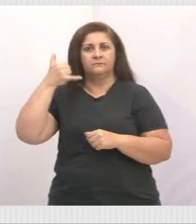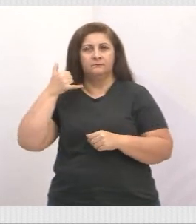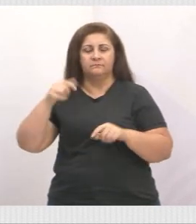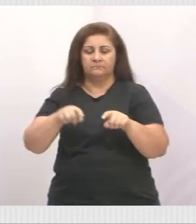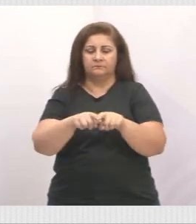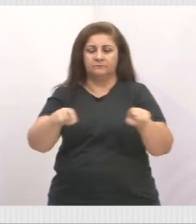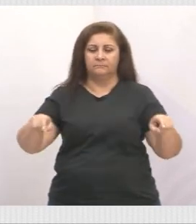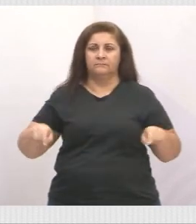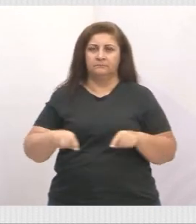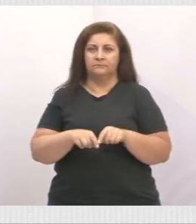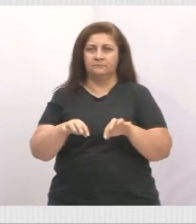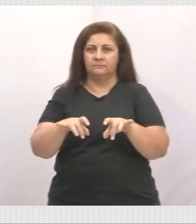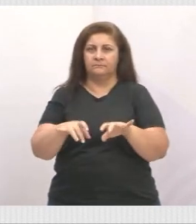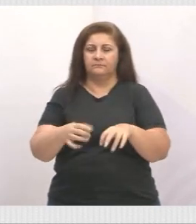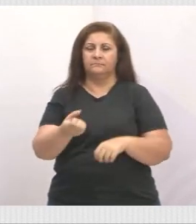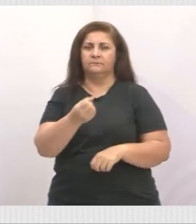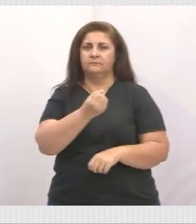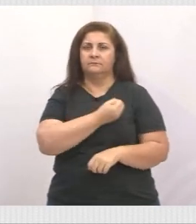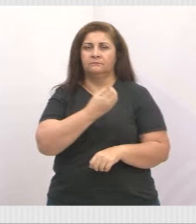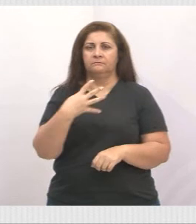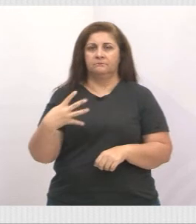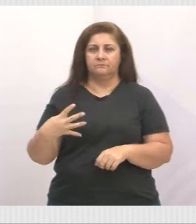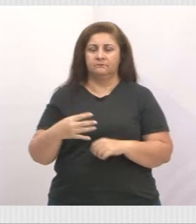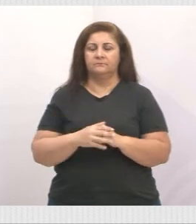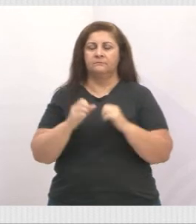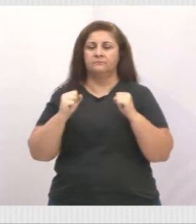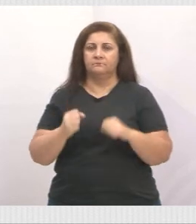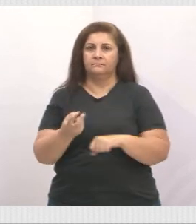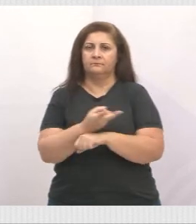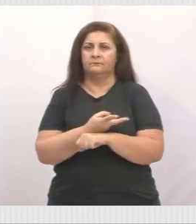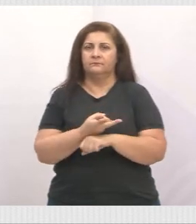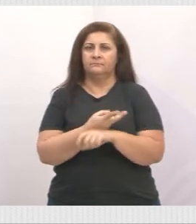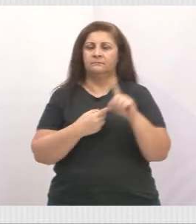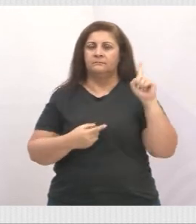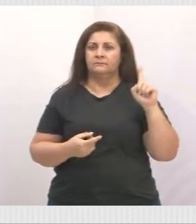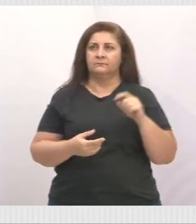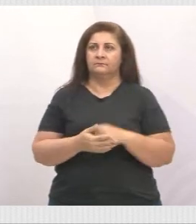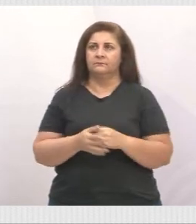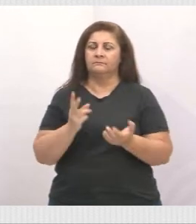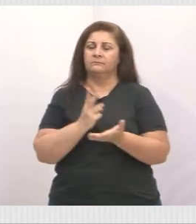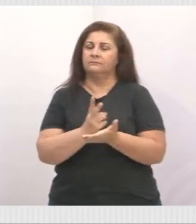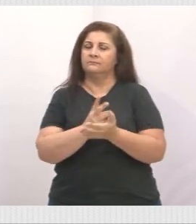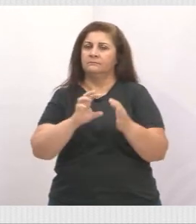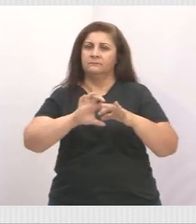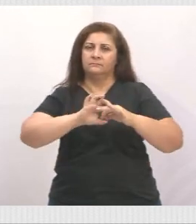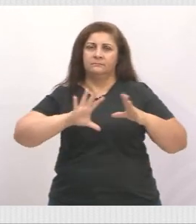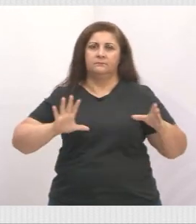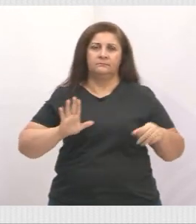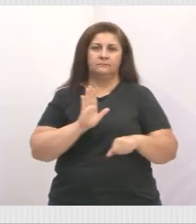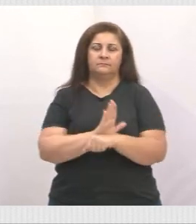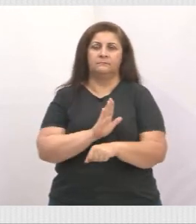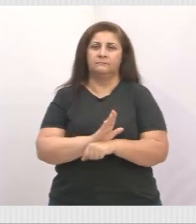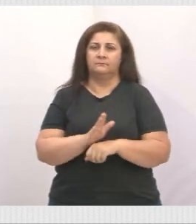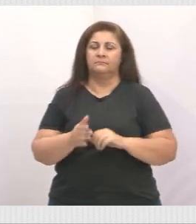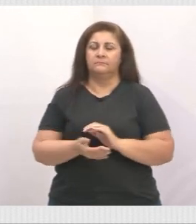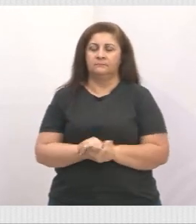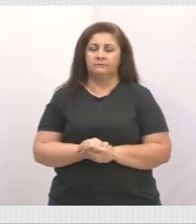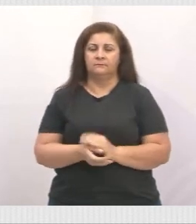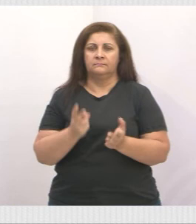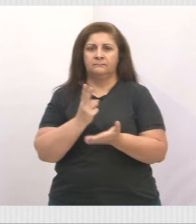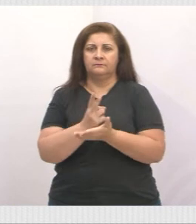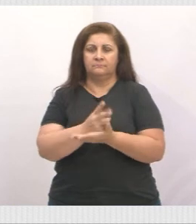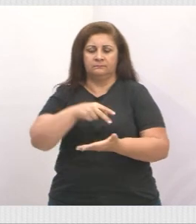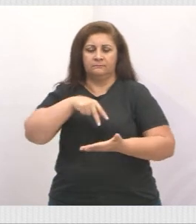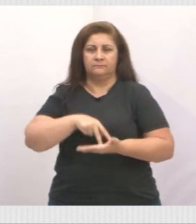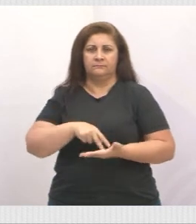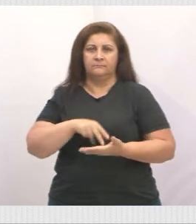gabinete é o 4. Pode nos procurar. Sempre estamos à disposição de vocês. Sempre aqui